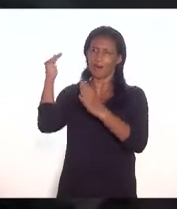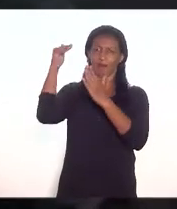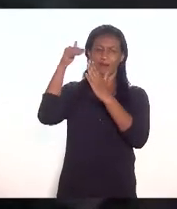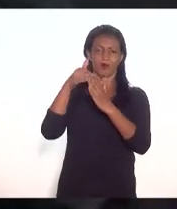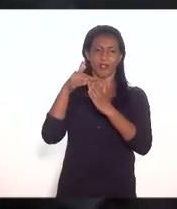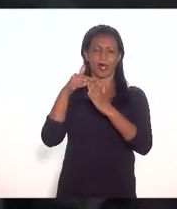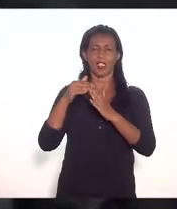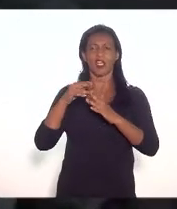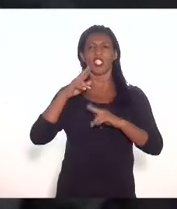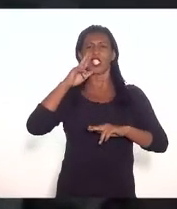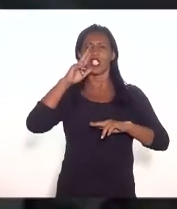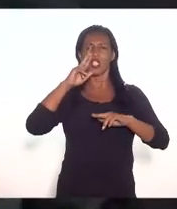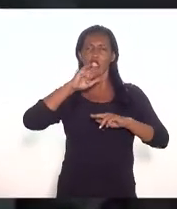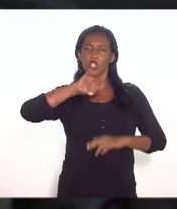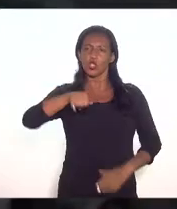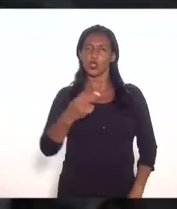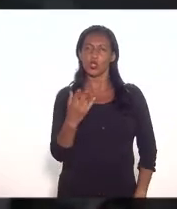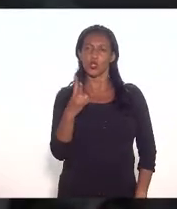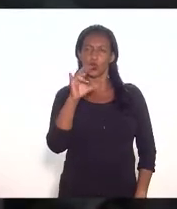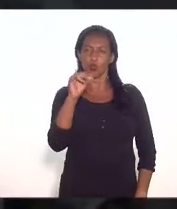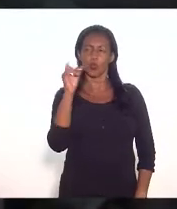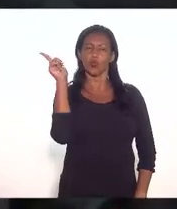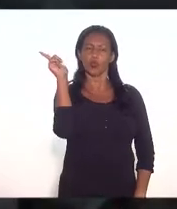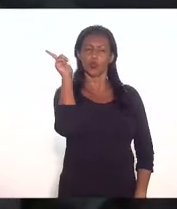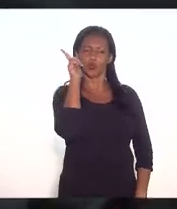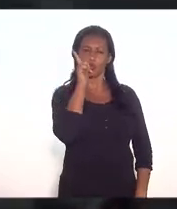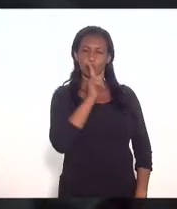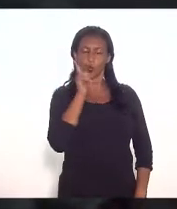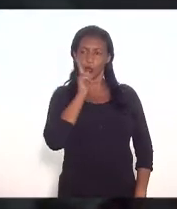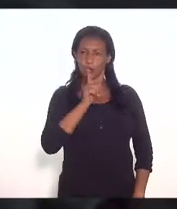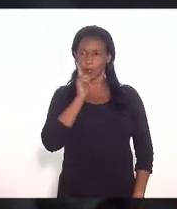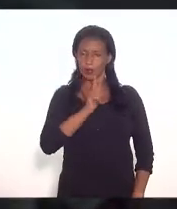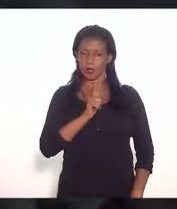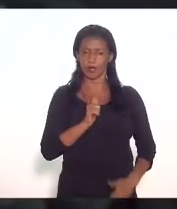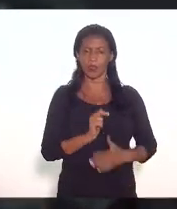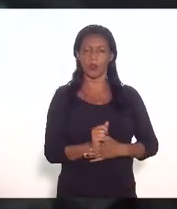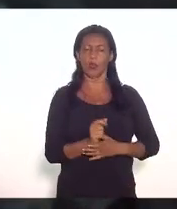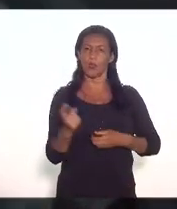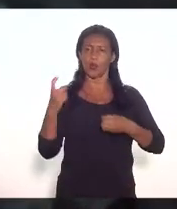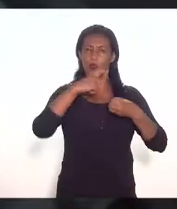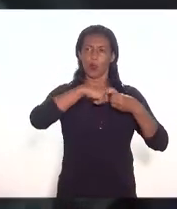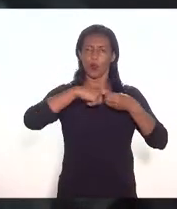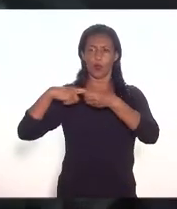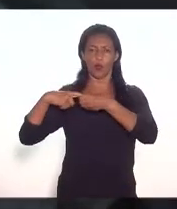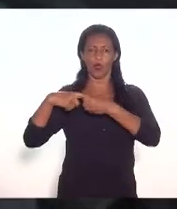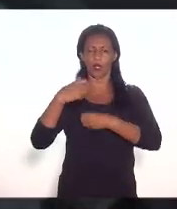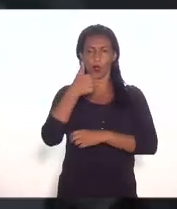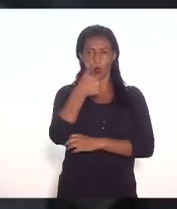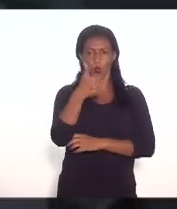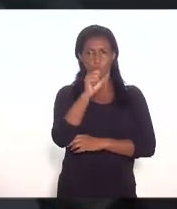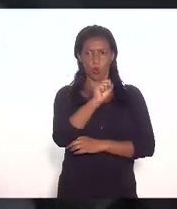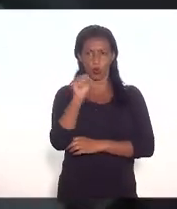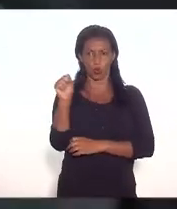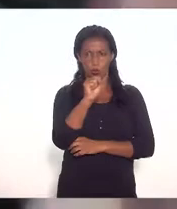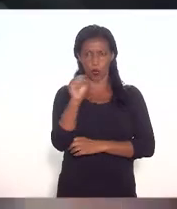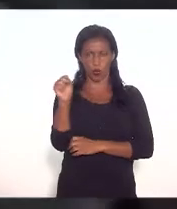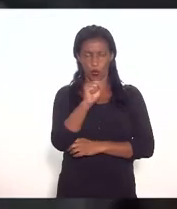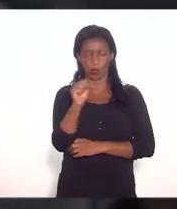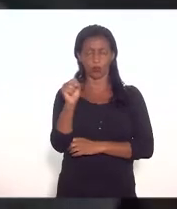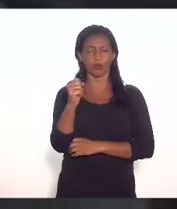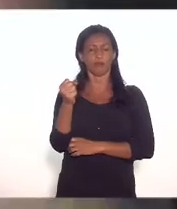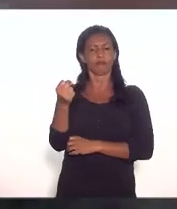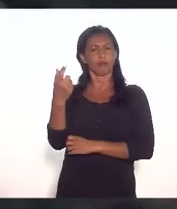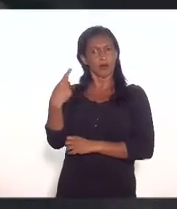a reformatação do convênio 188 que nos permitiu depois